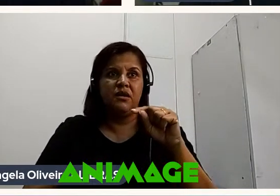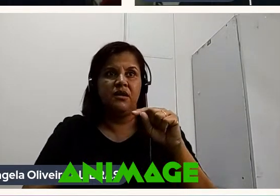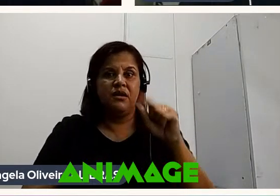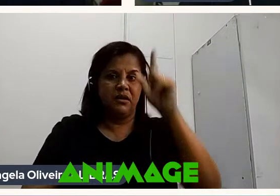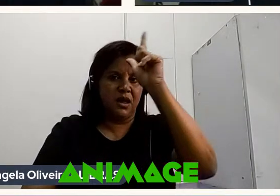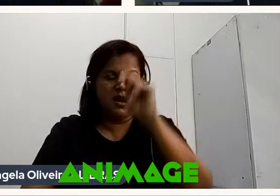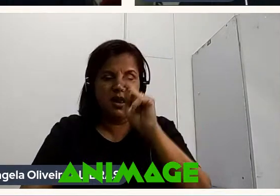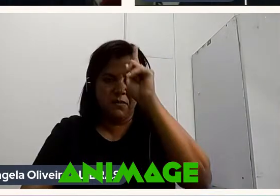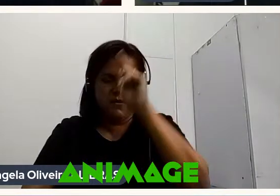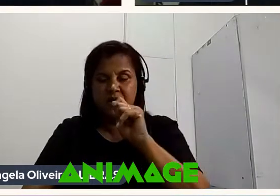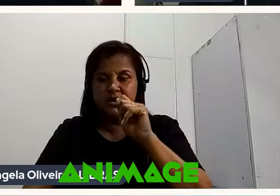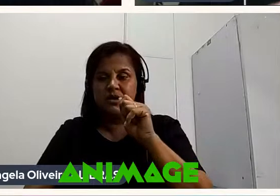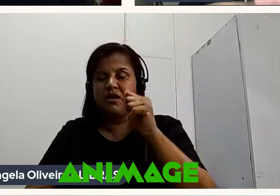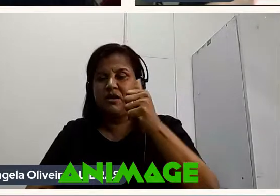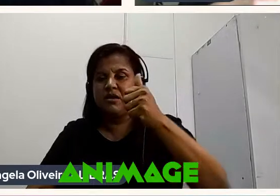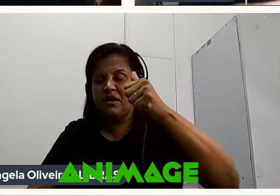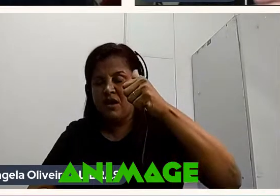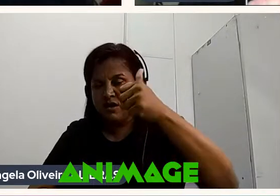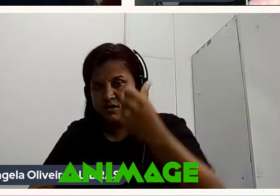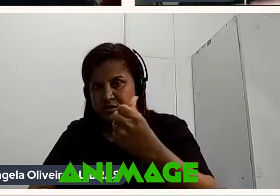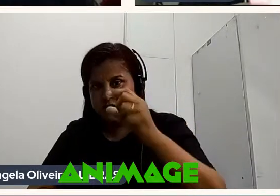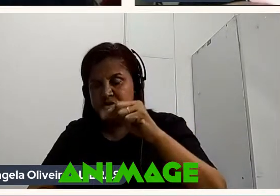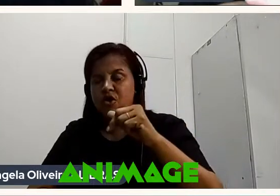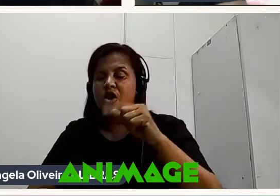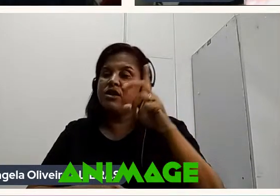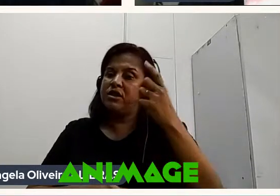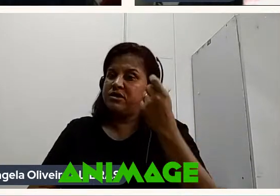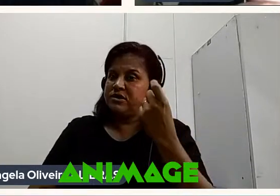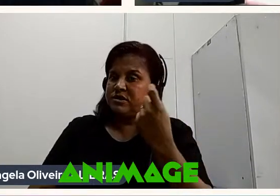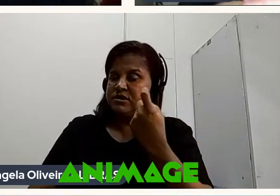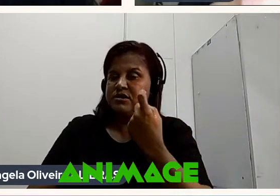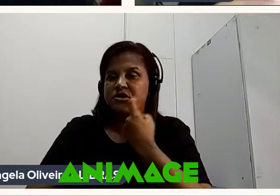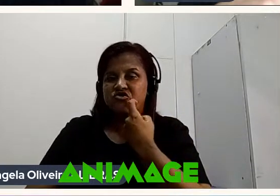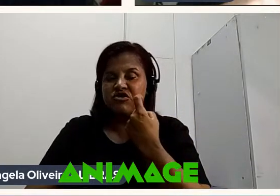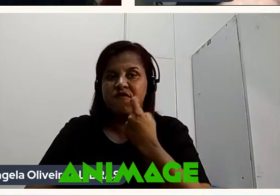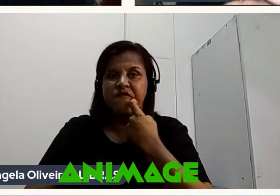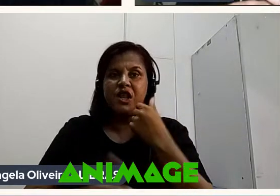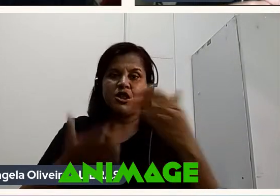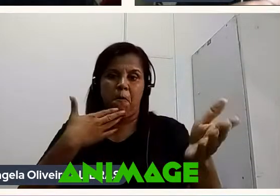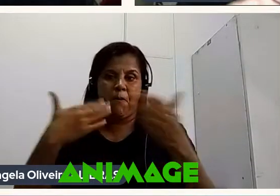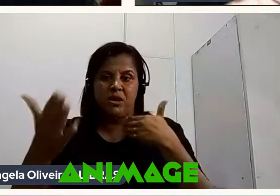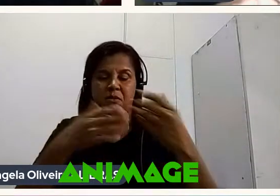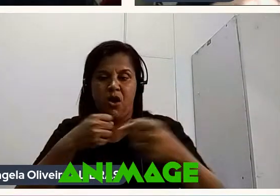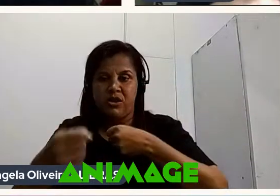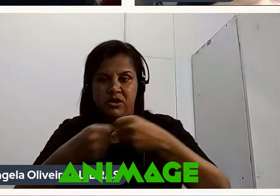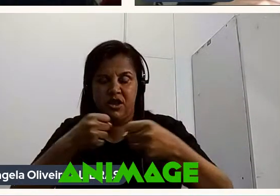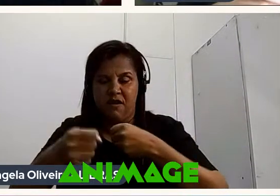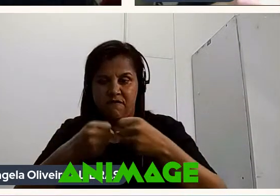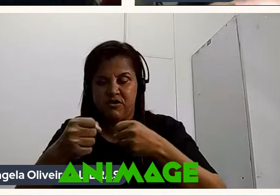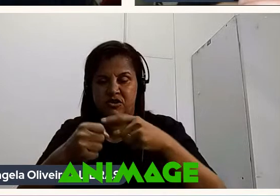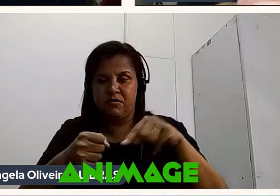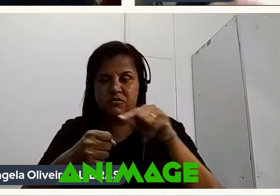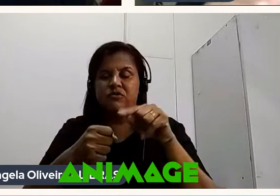na sexta-feira A gente tem um bate-papo Entrevista Com a Bujan Falando do Emidoynan